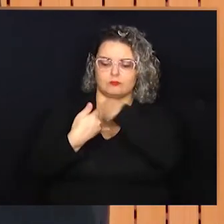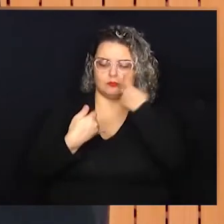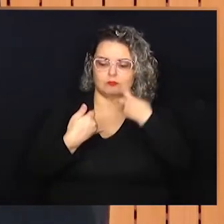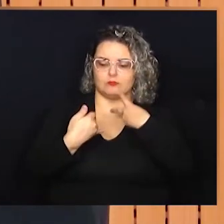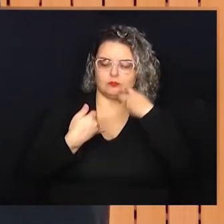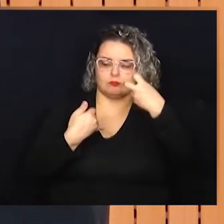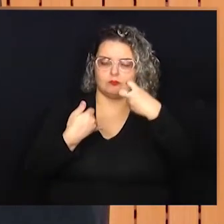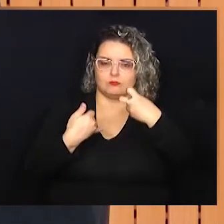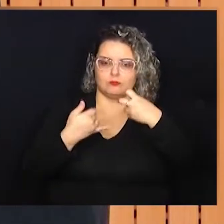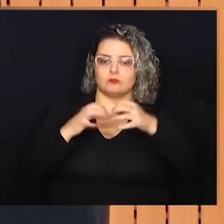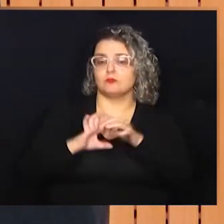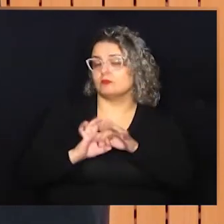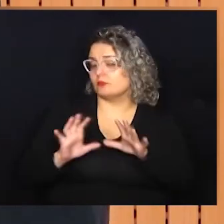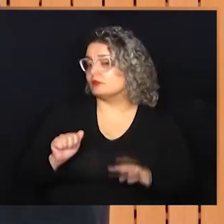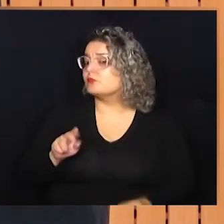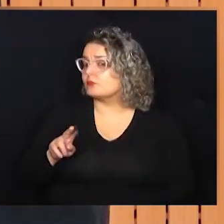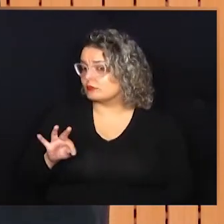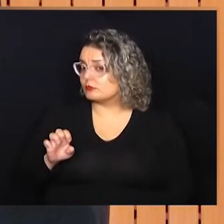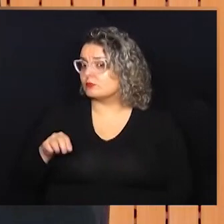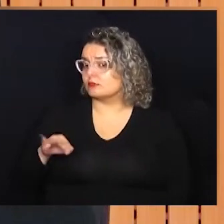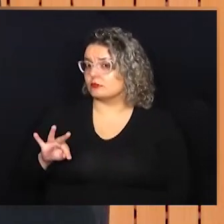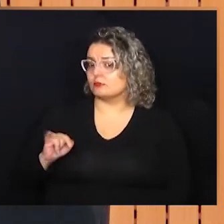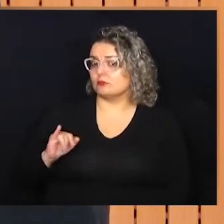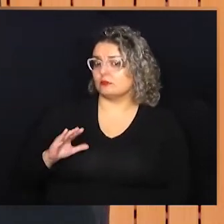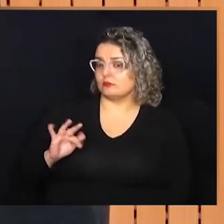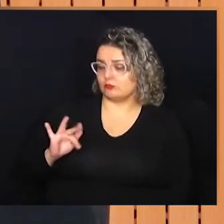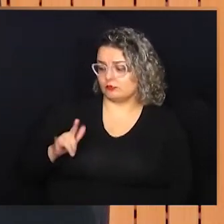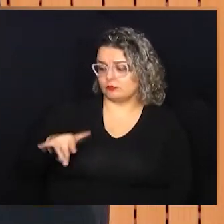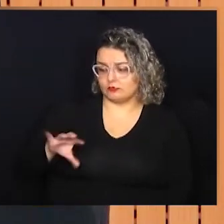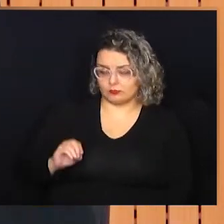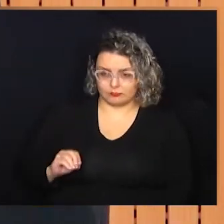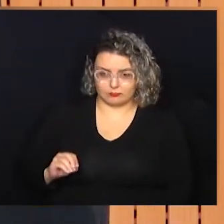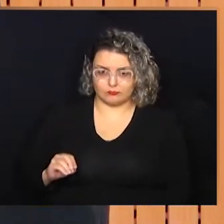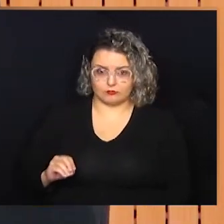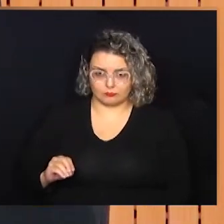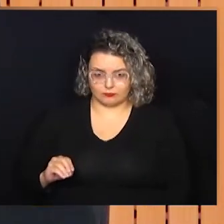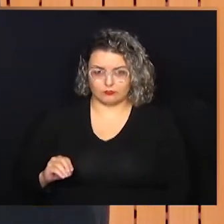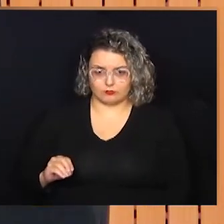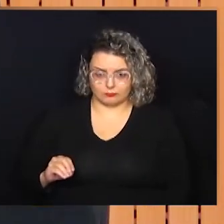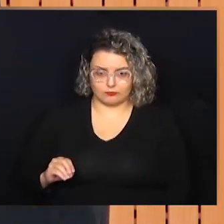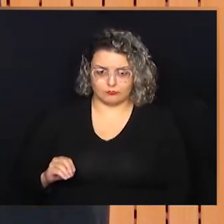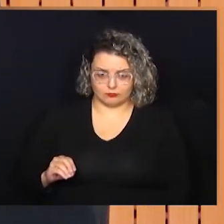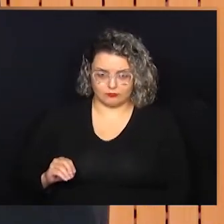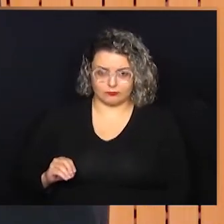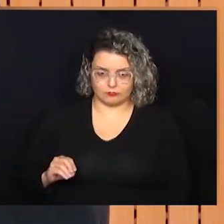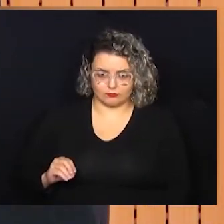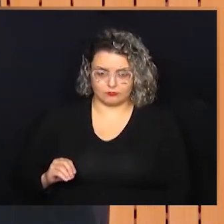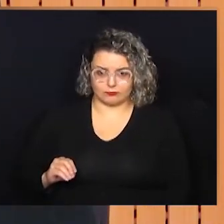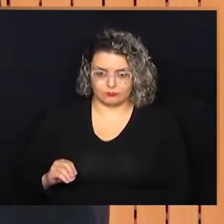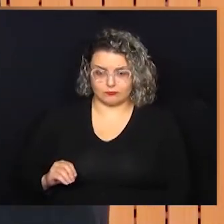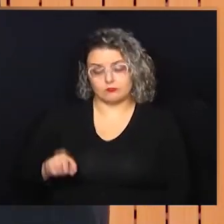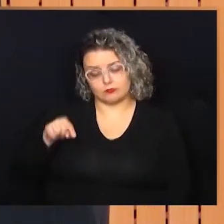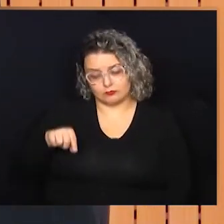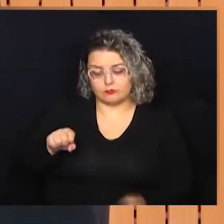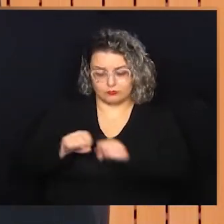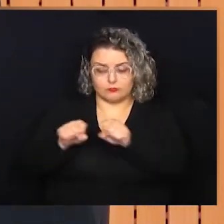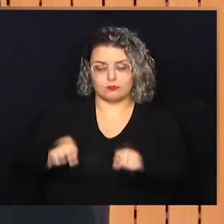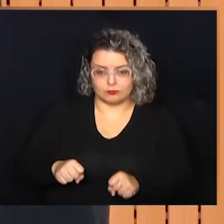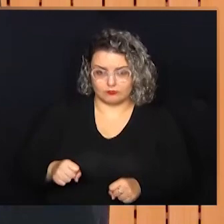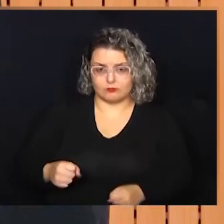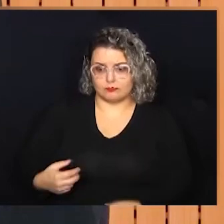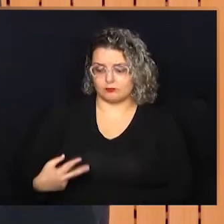reconhecimento facial de autenticação. Ou seja, você usa os seus dados biométricos para autenticar um sistema e esse sistema